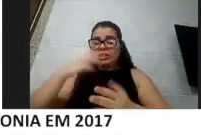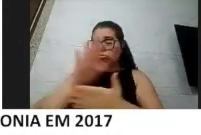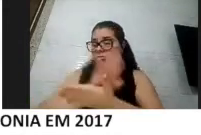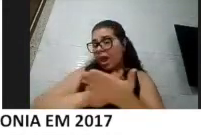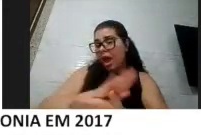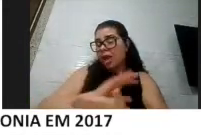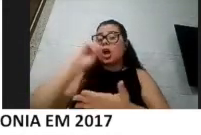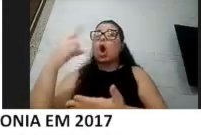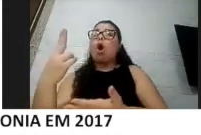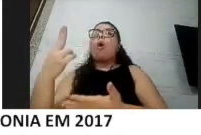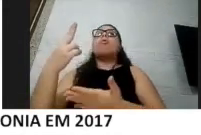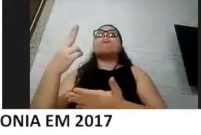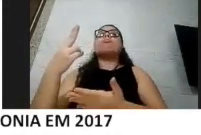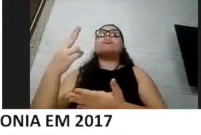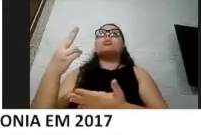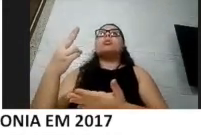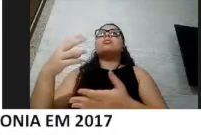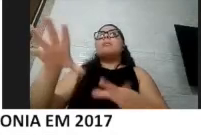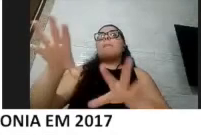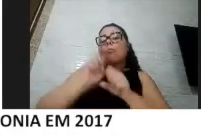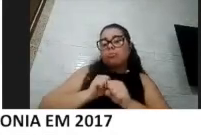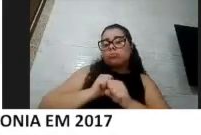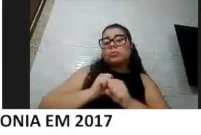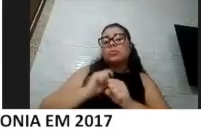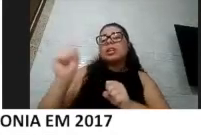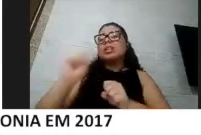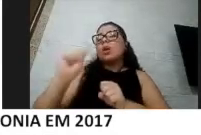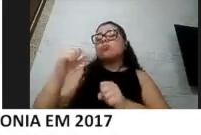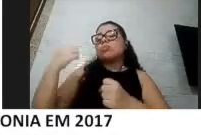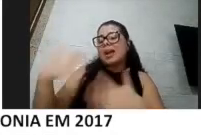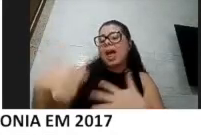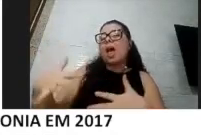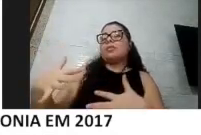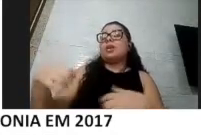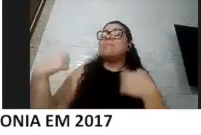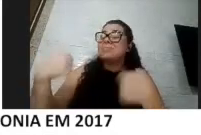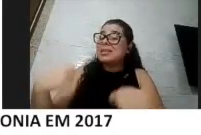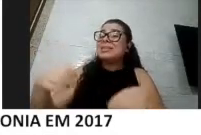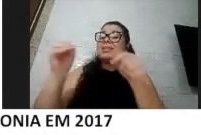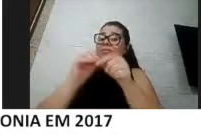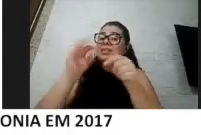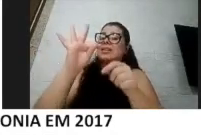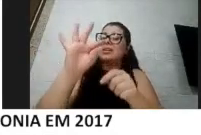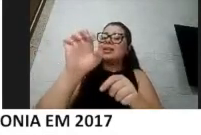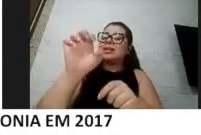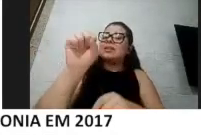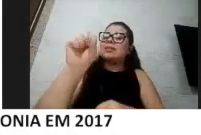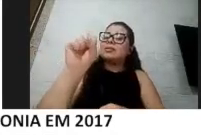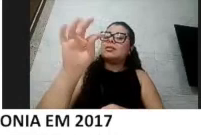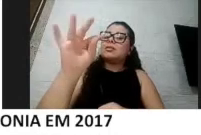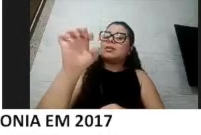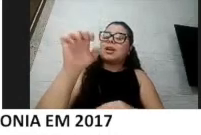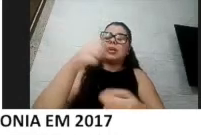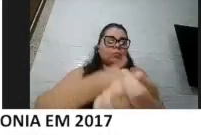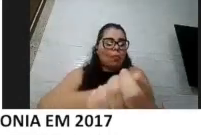se a gente testar. Se a gente não testar, a gente não vai ter essa informação. Outra questão importante, acesso